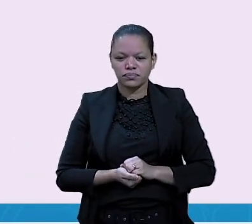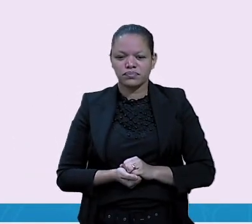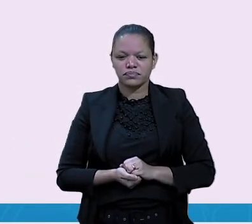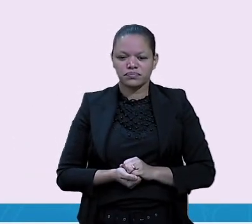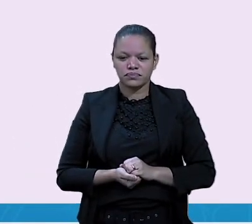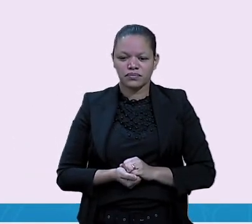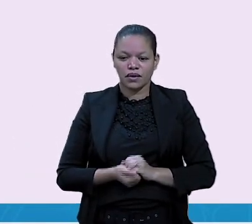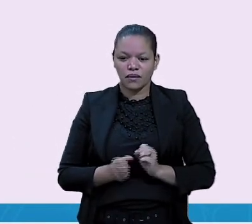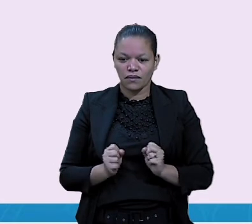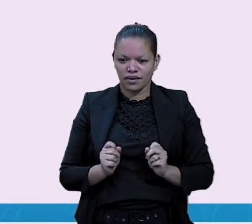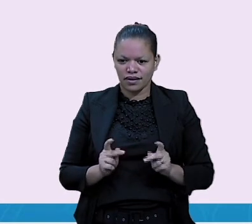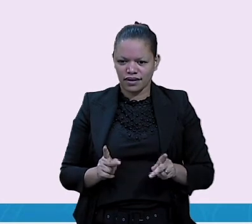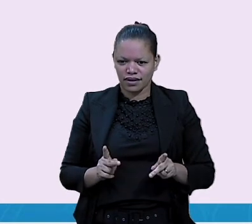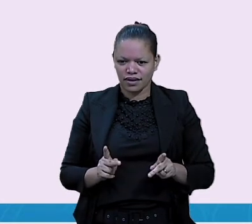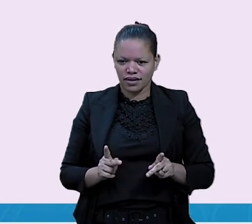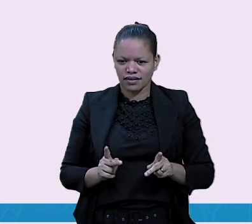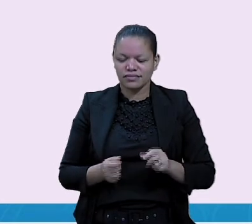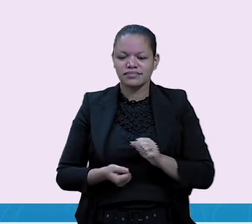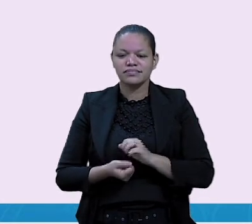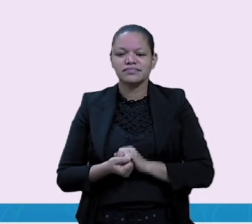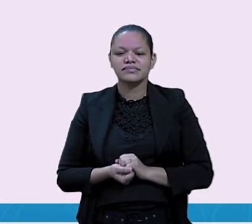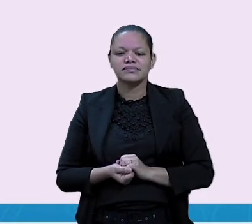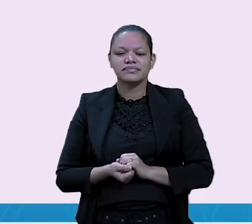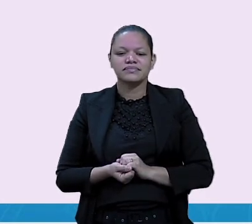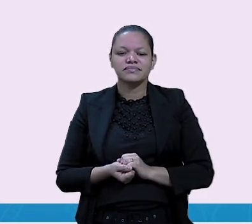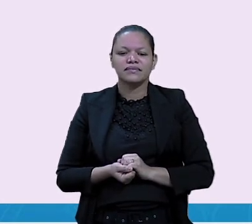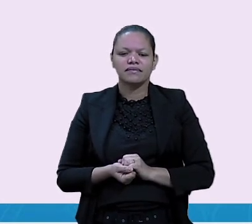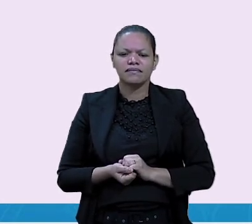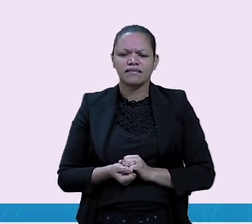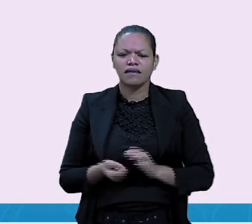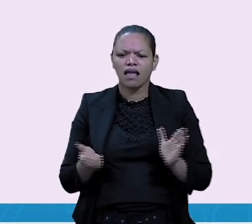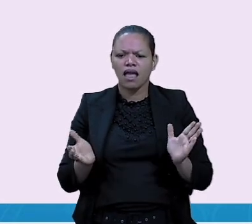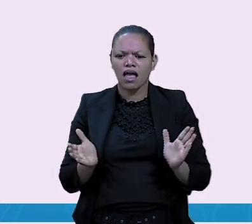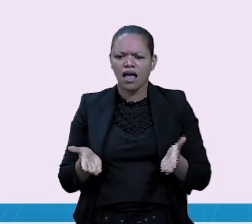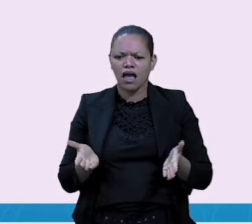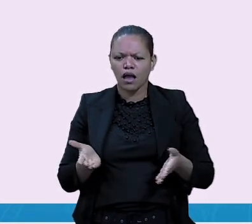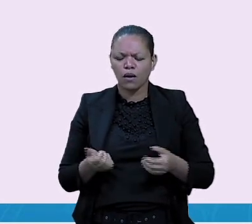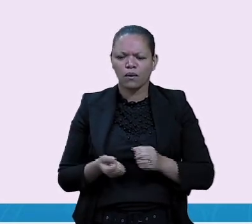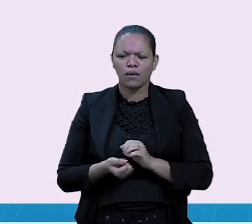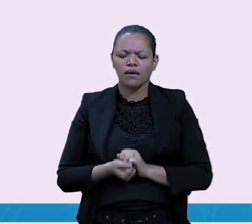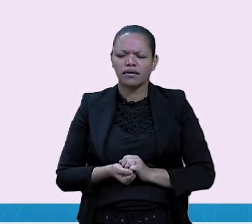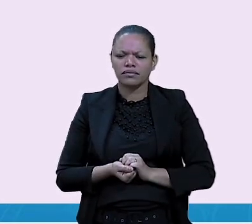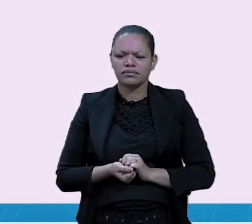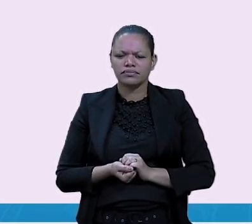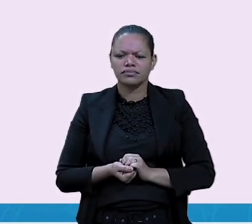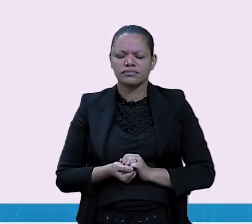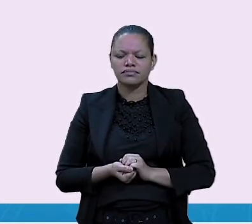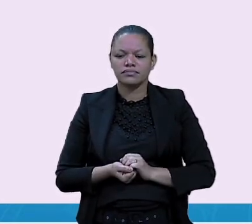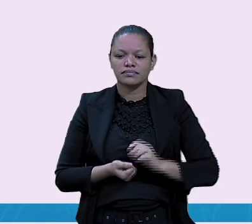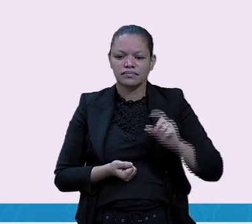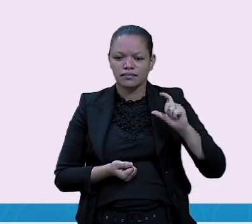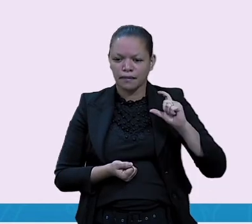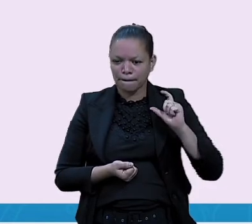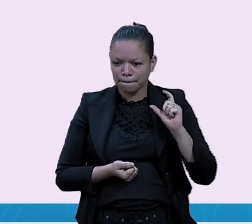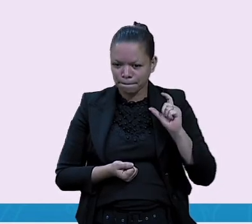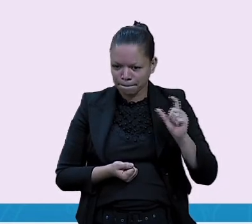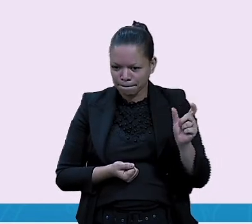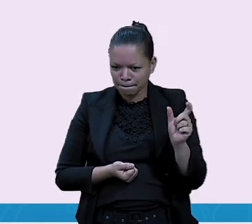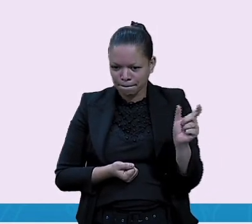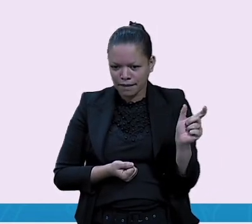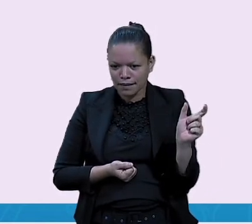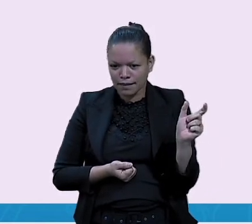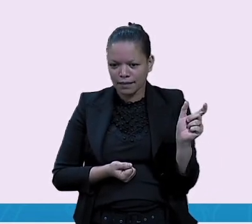formigão. Tem aquelas formigas, né, que até se morder, a gente se picar, a gente dói, elas geralmente são maiores, então a gente fala